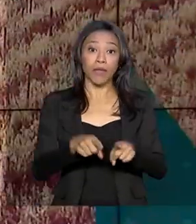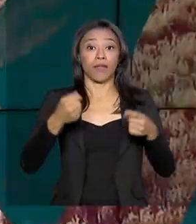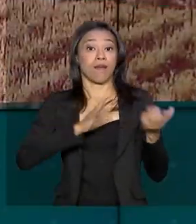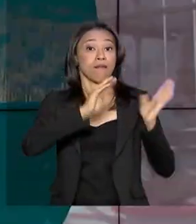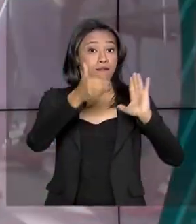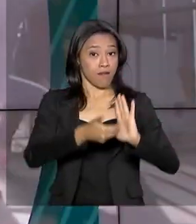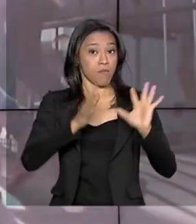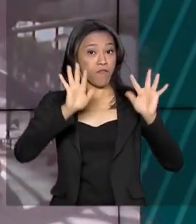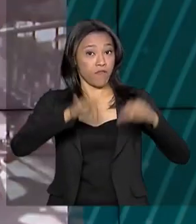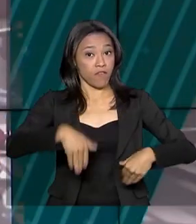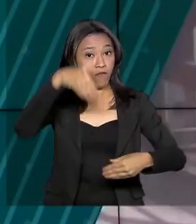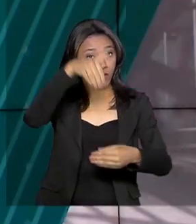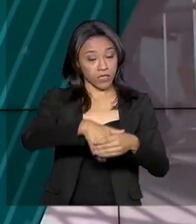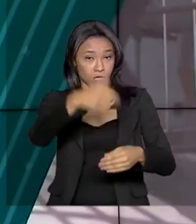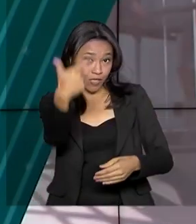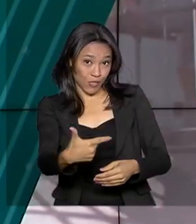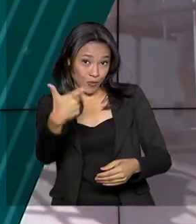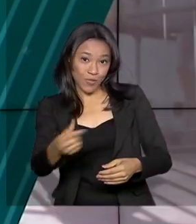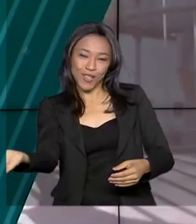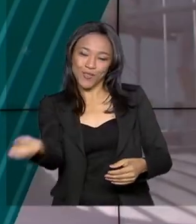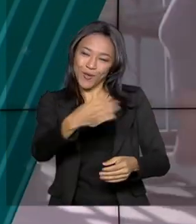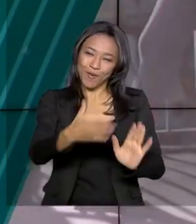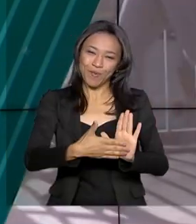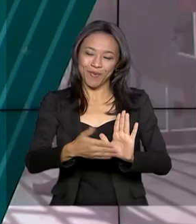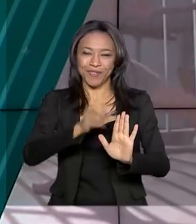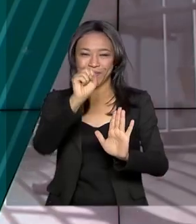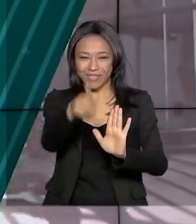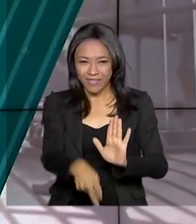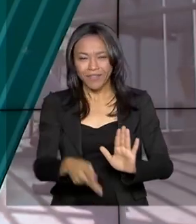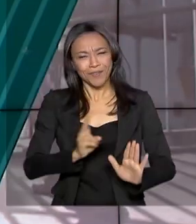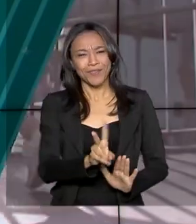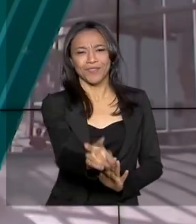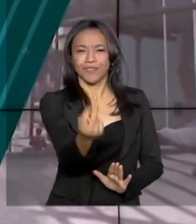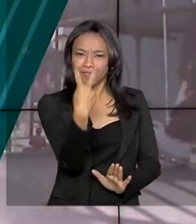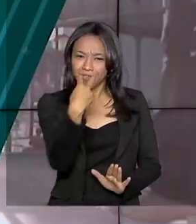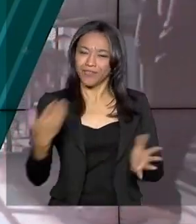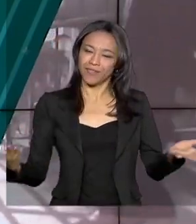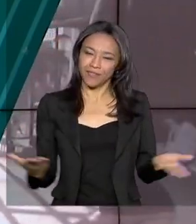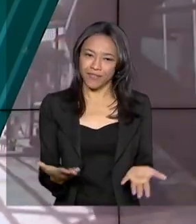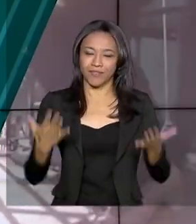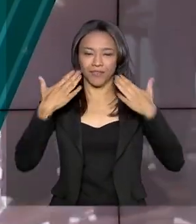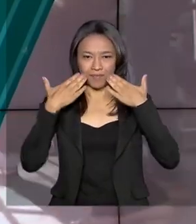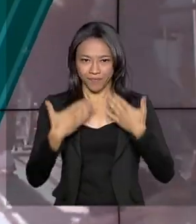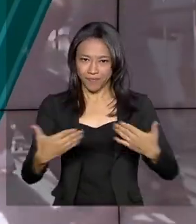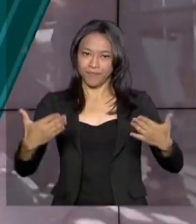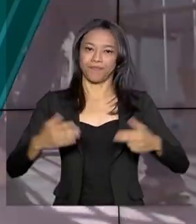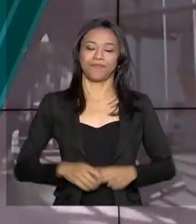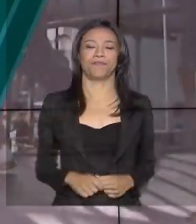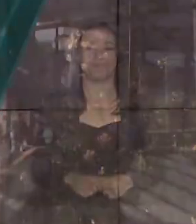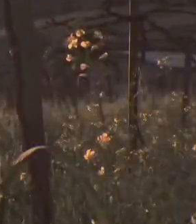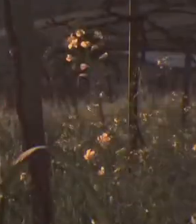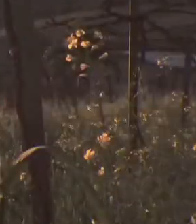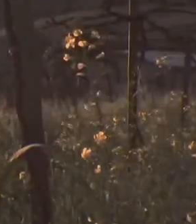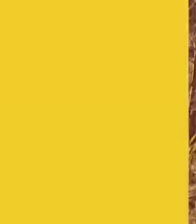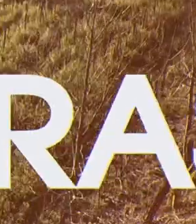concluir a votação em segundo turno da nova Previdência. Fique com a gente, o Brasil em Dia já está no ar.